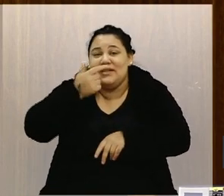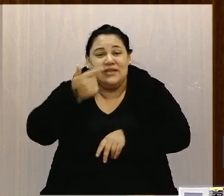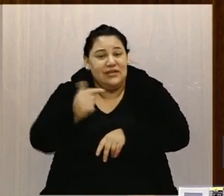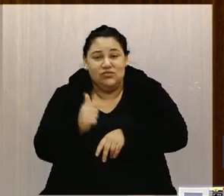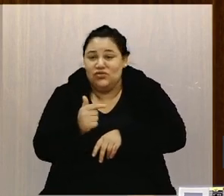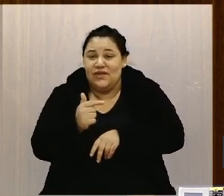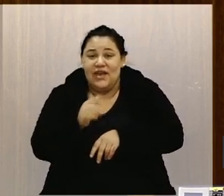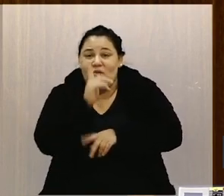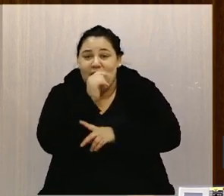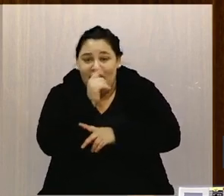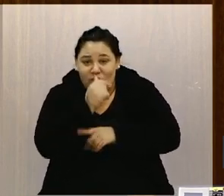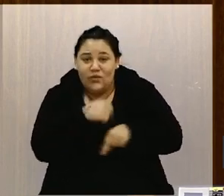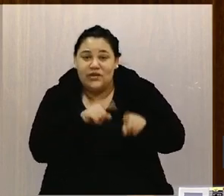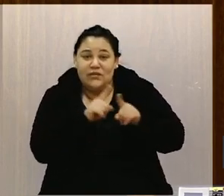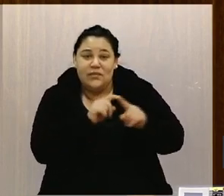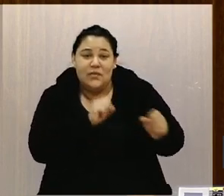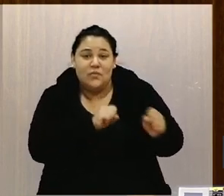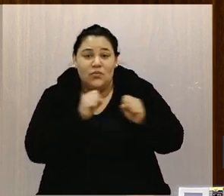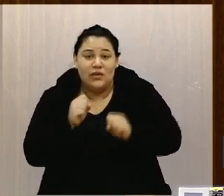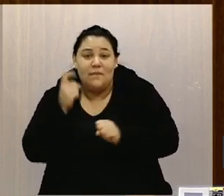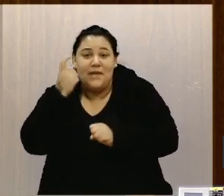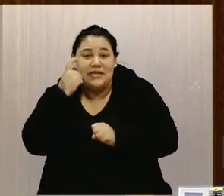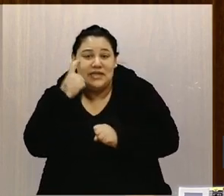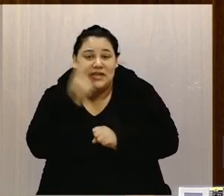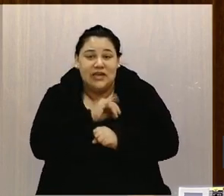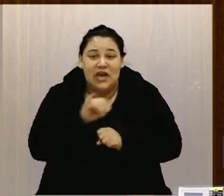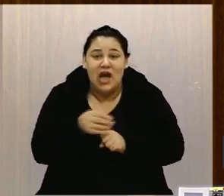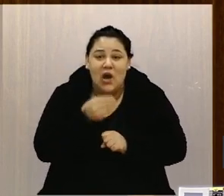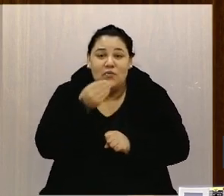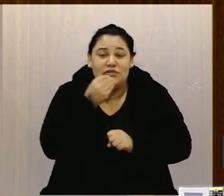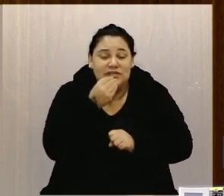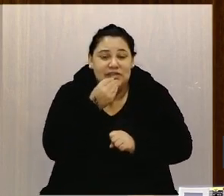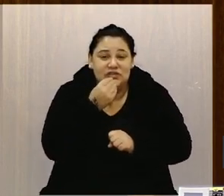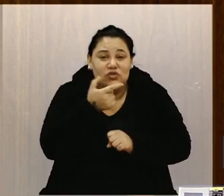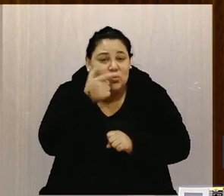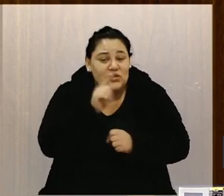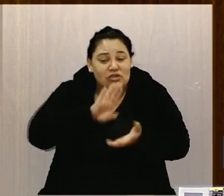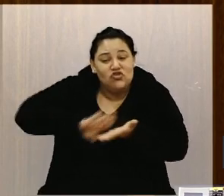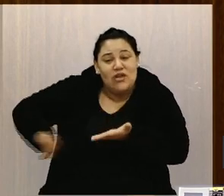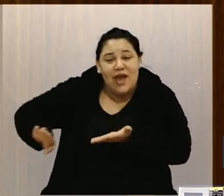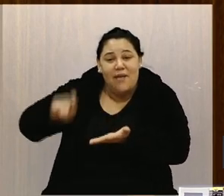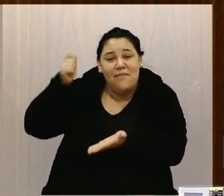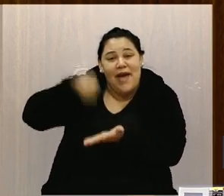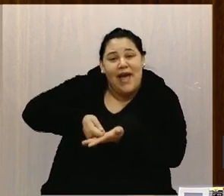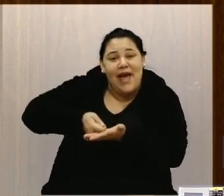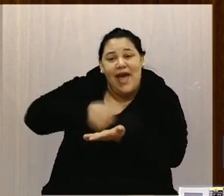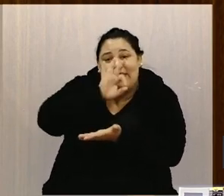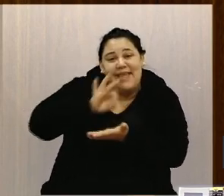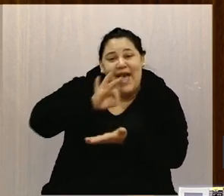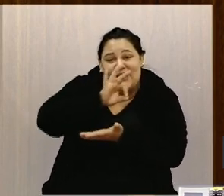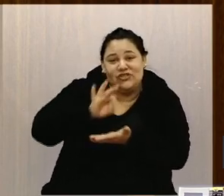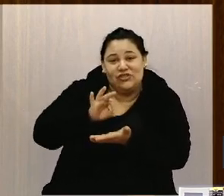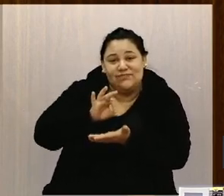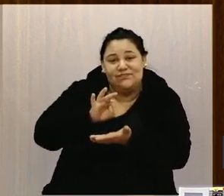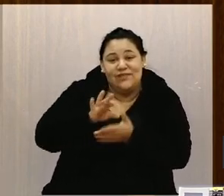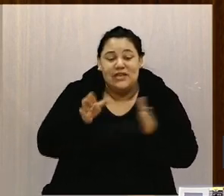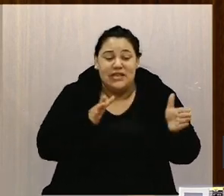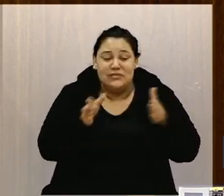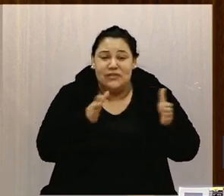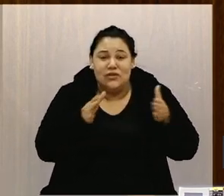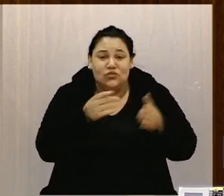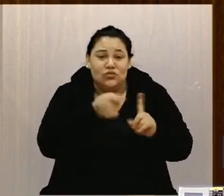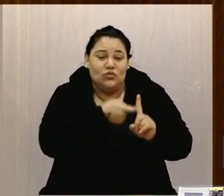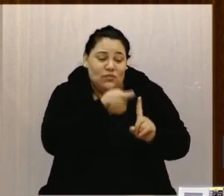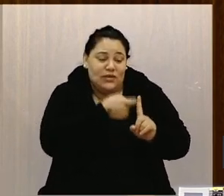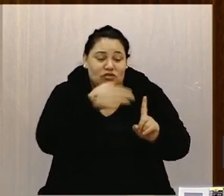de água e poder pensar na possibilidade de isentrar a taxa da água nesse período do mês de maio